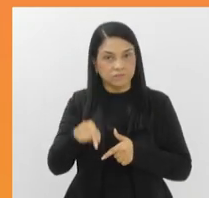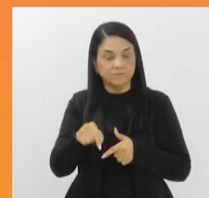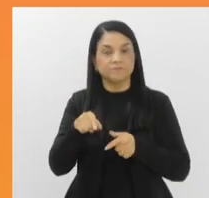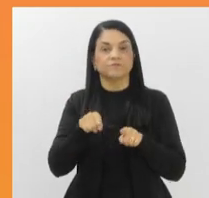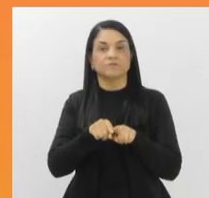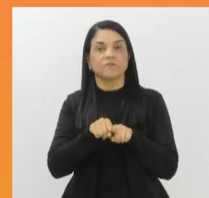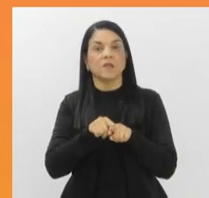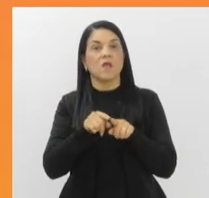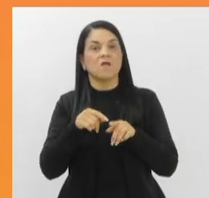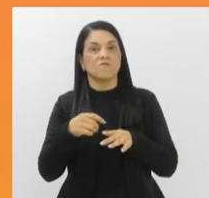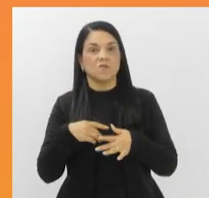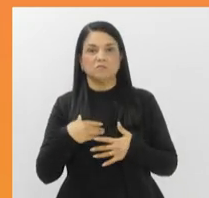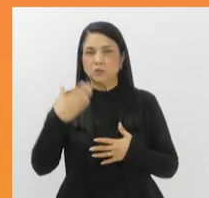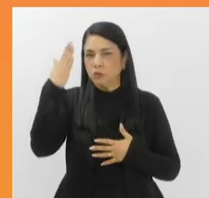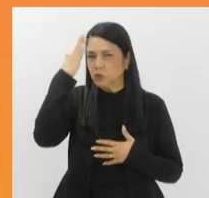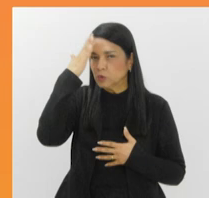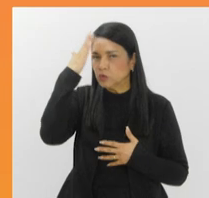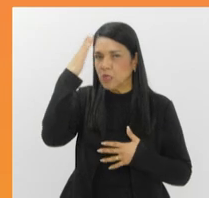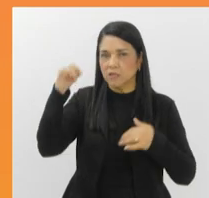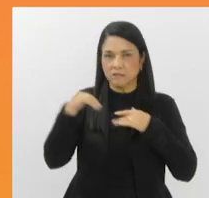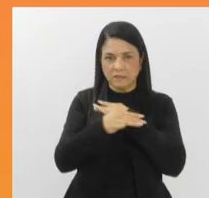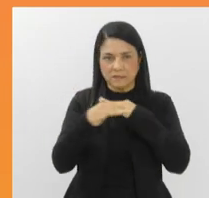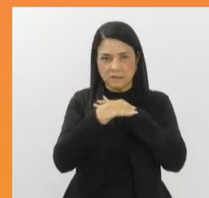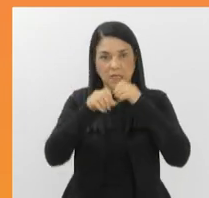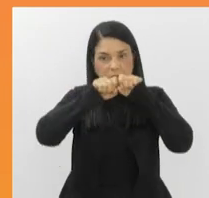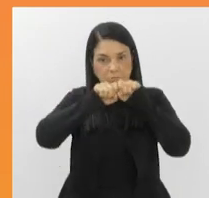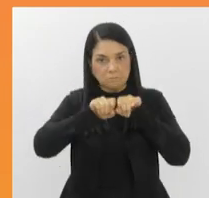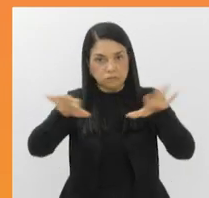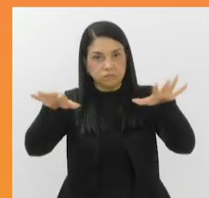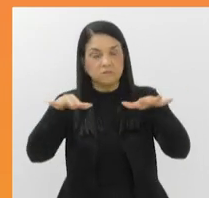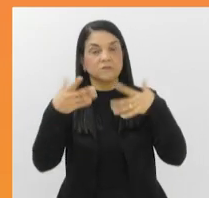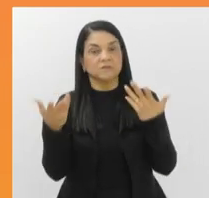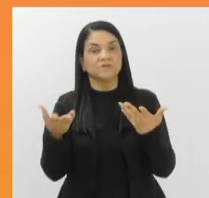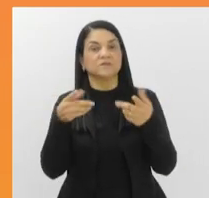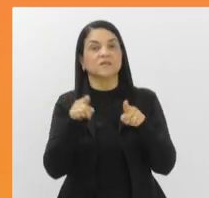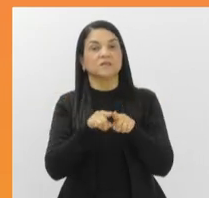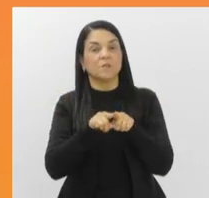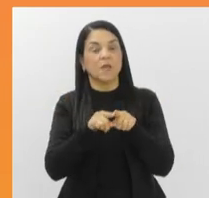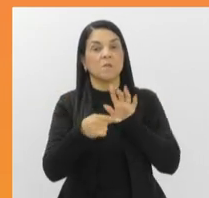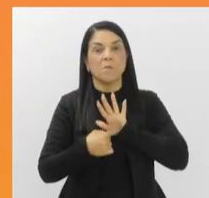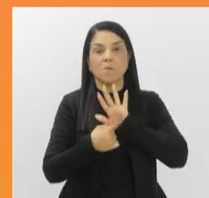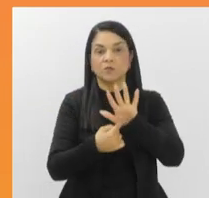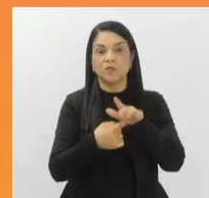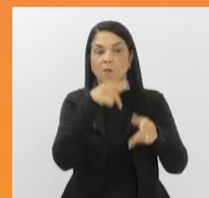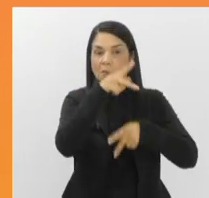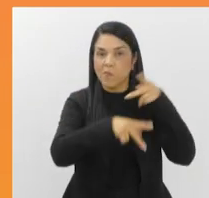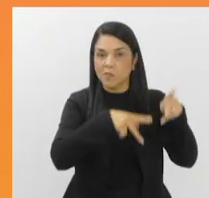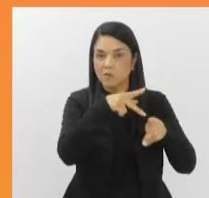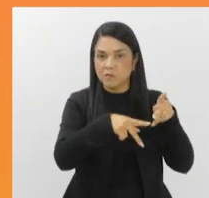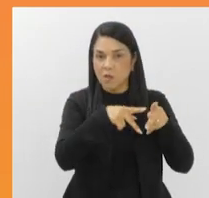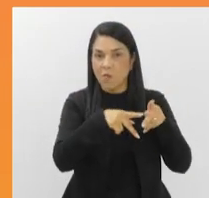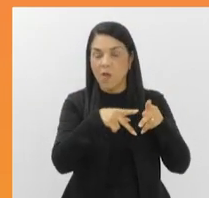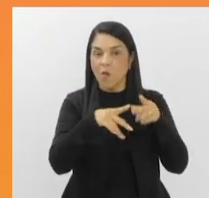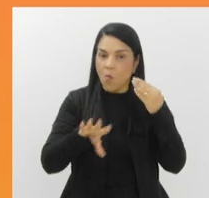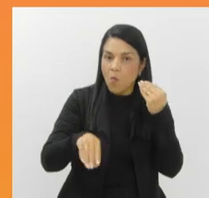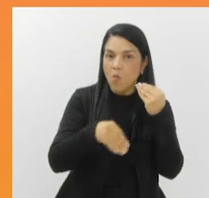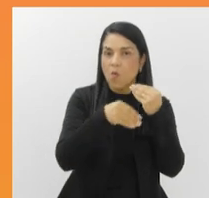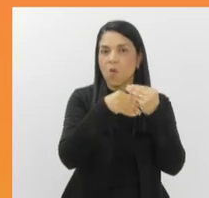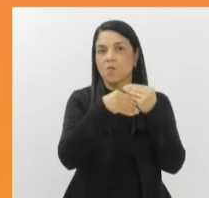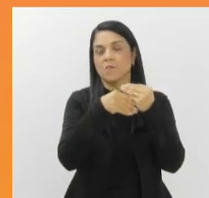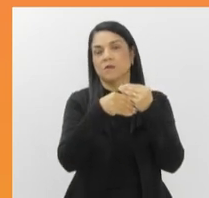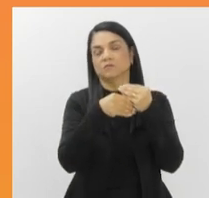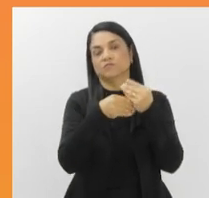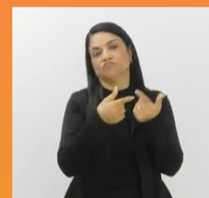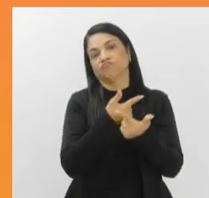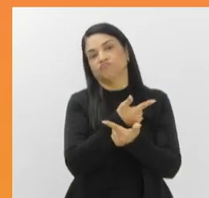um sucesso em toda a cidade, a repercussão já está começando. E vale salientar a população, que ele é apenas um complemento dos outros serviços